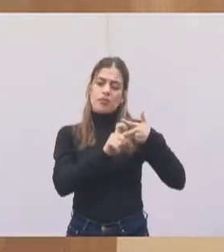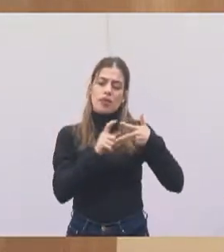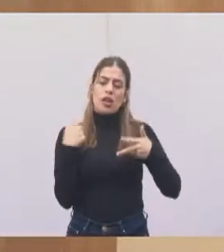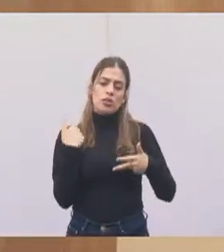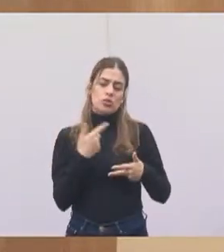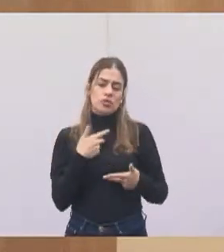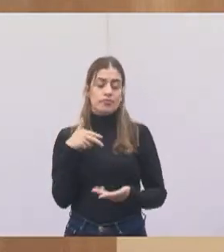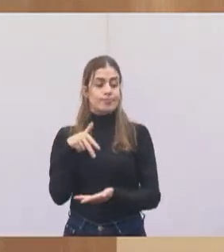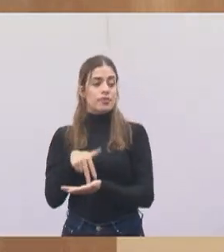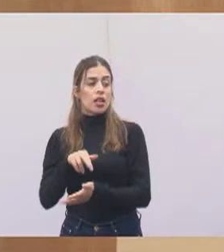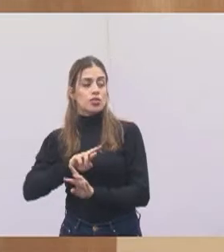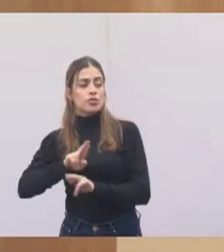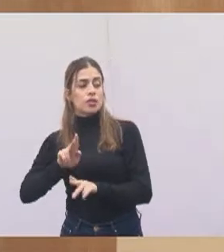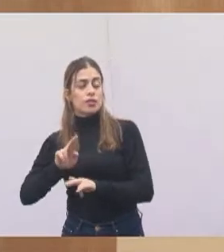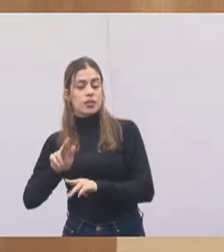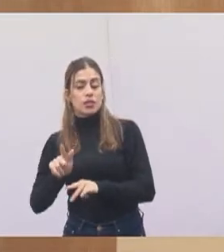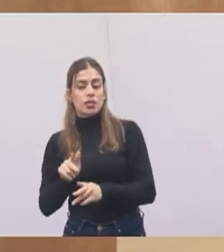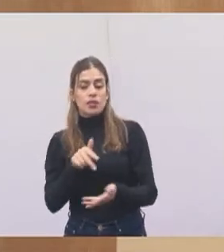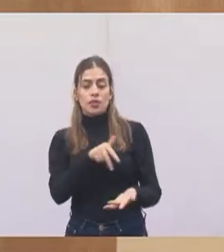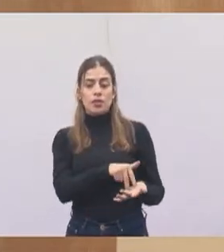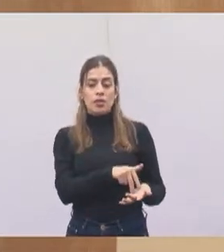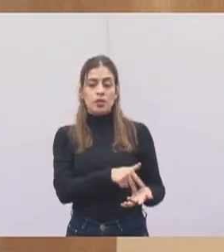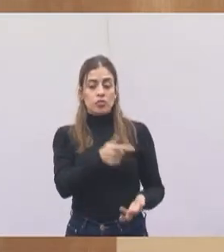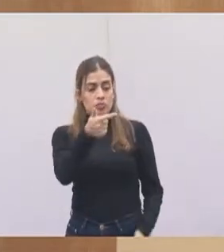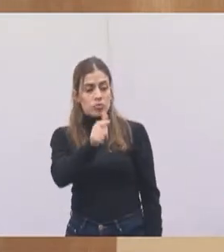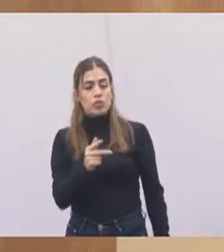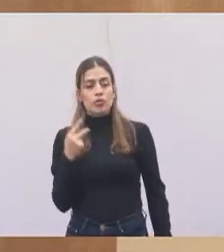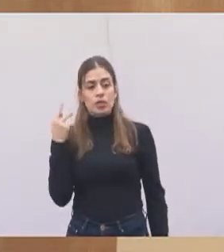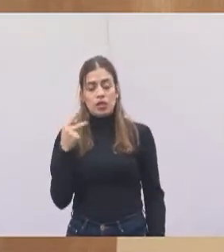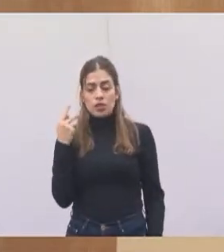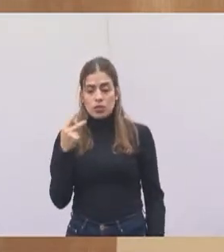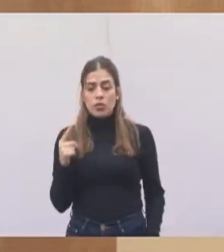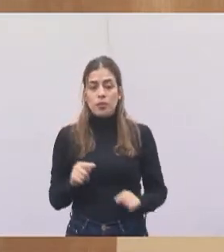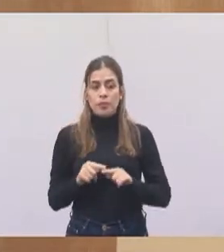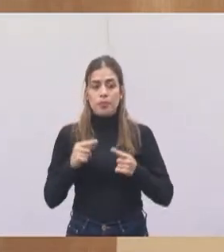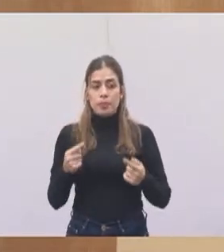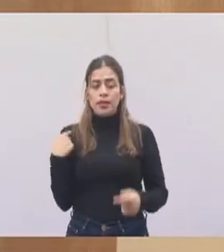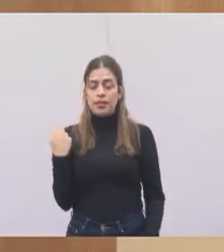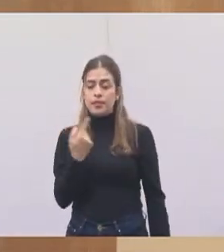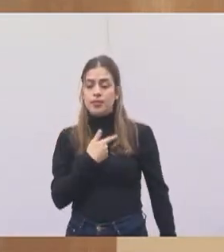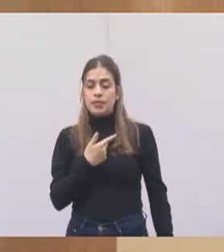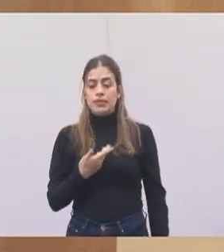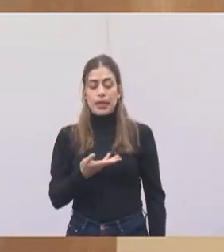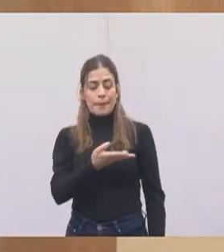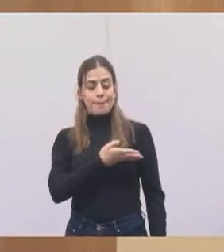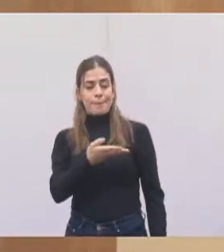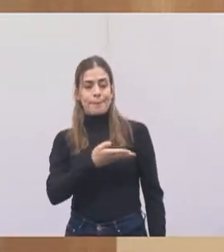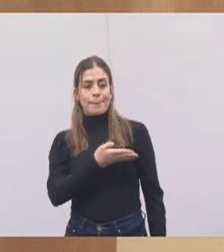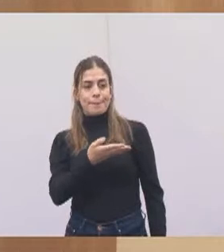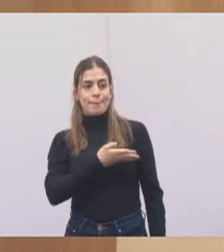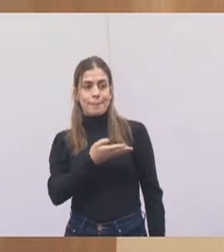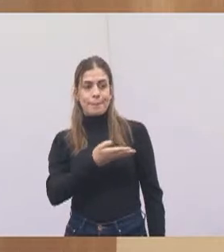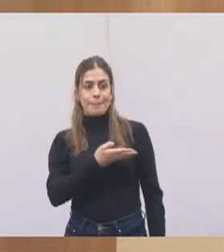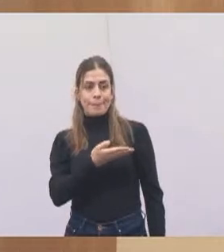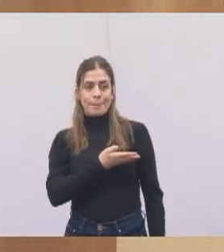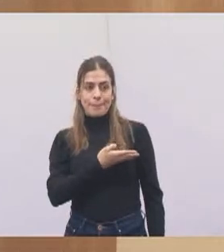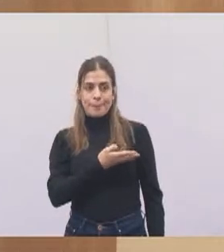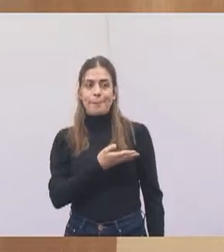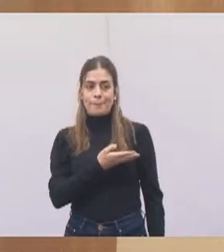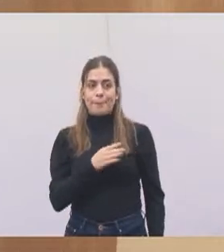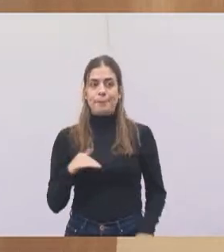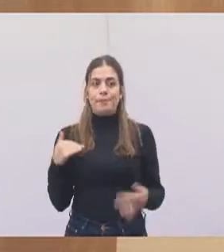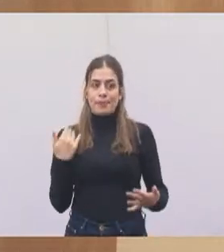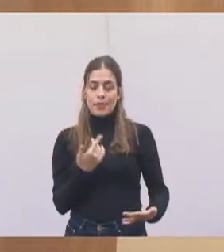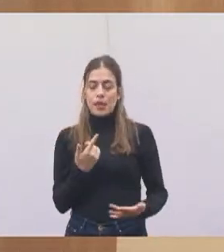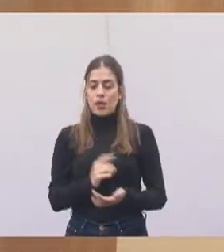posicionamento é diferente do posicionamento de algum vereador, mas a gente é amigo, e isso não influencia em nada